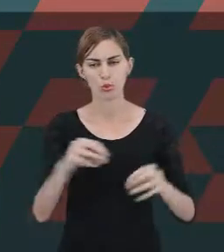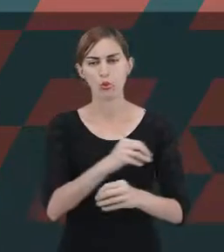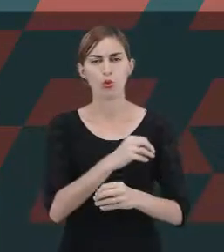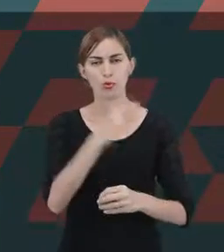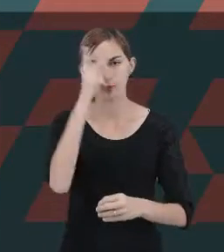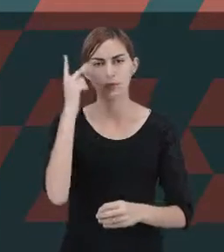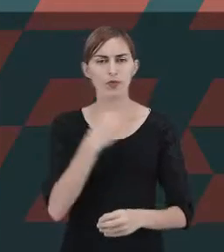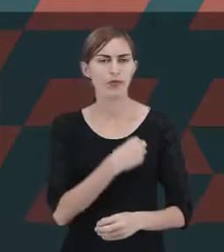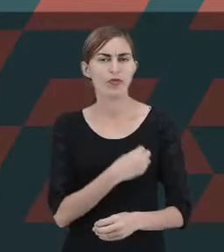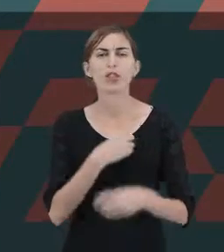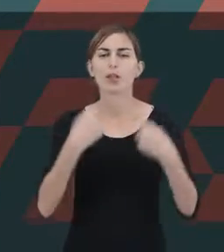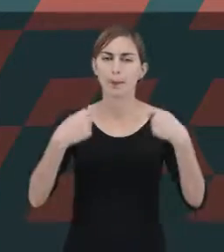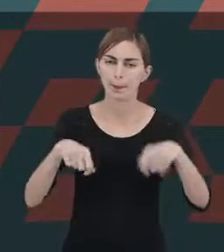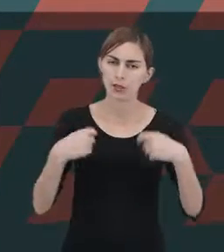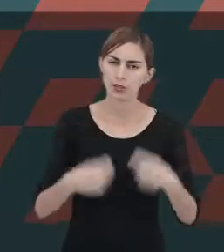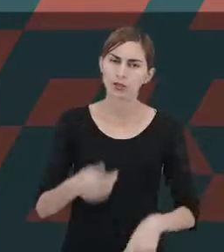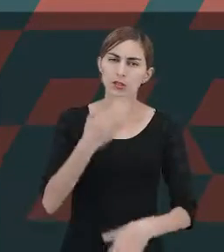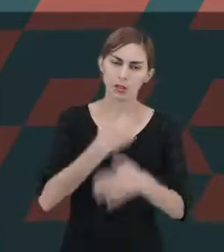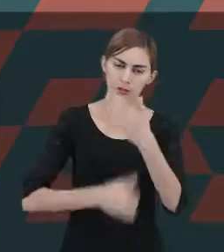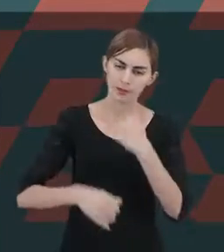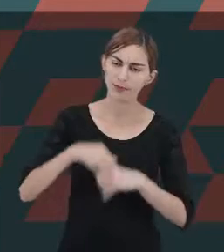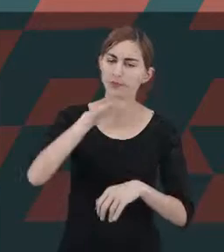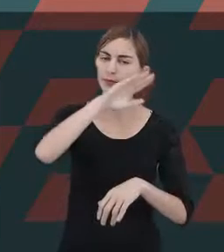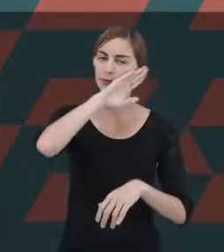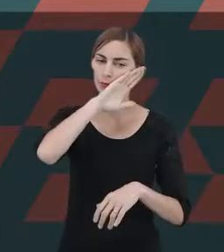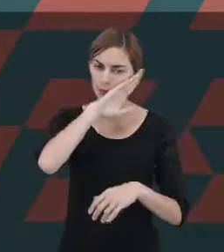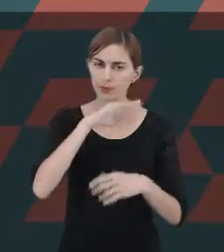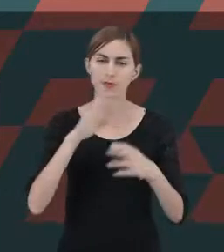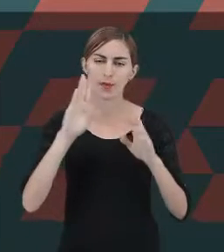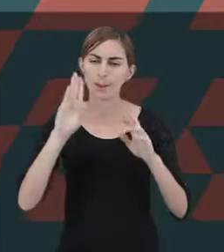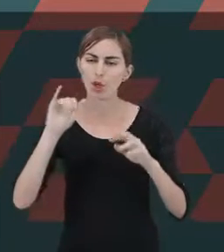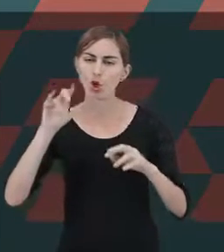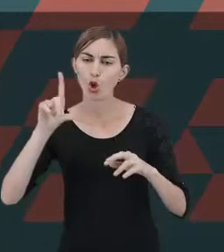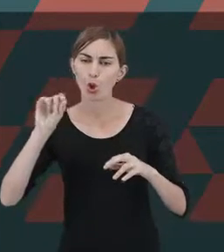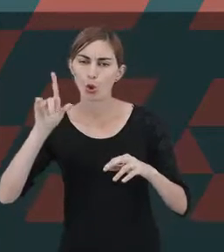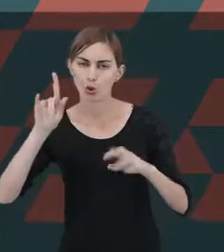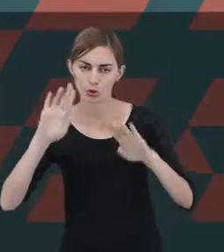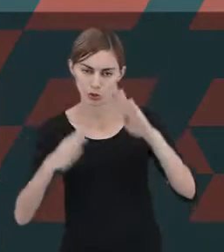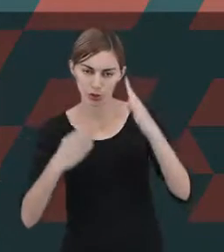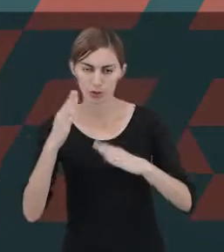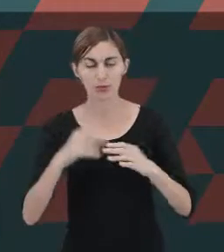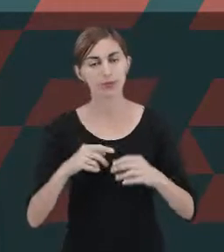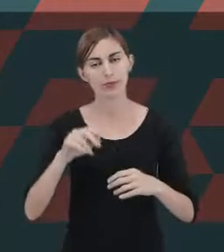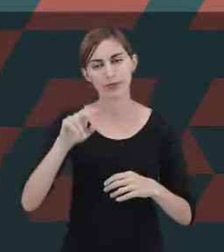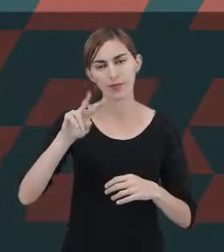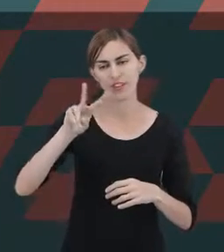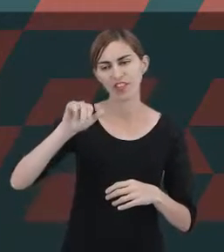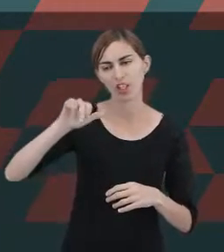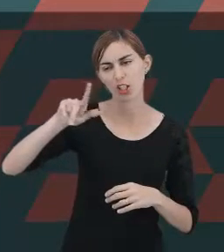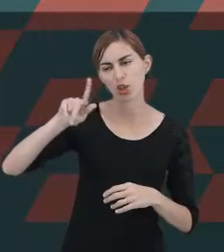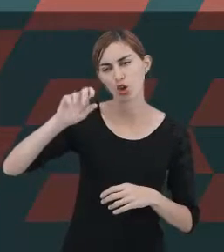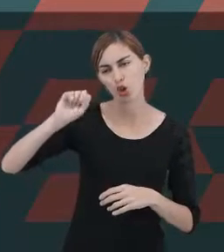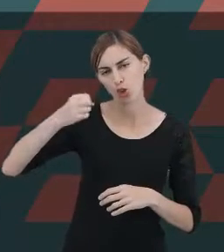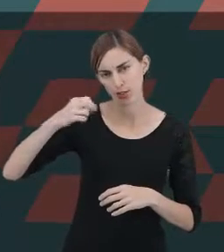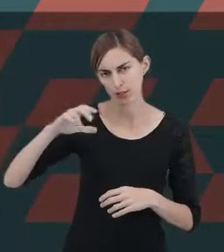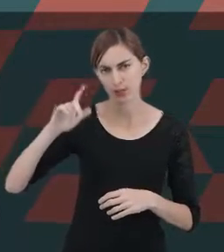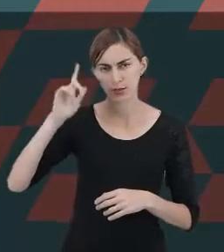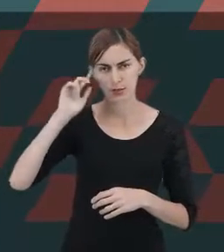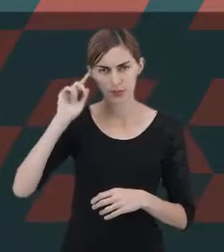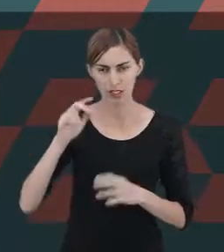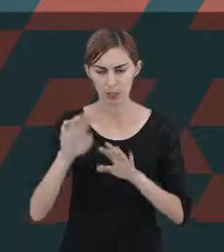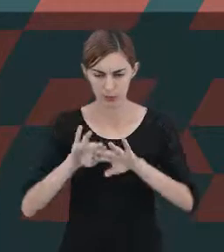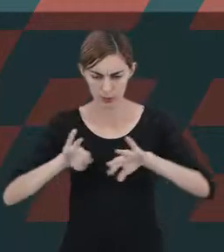necessitam desses aspectos biológicos. Para Vygotsky, ele faz uma separação dessas